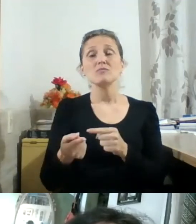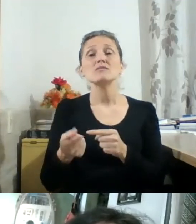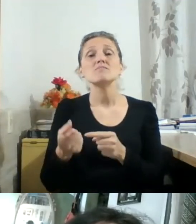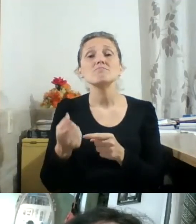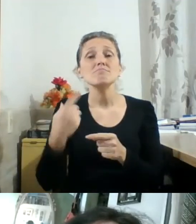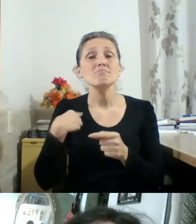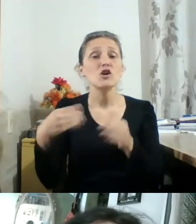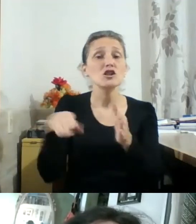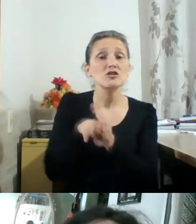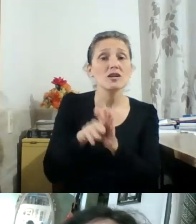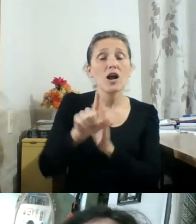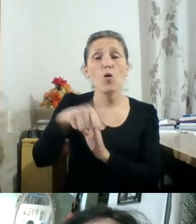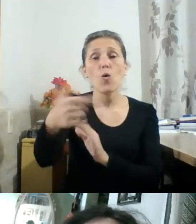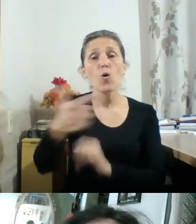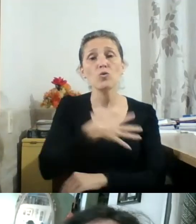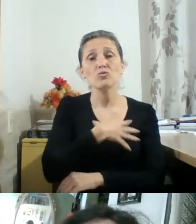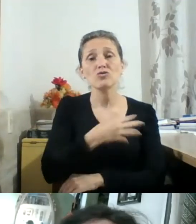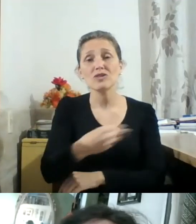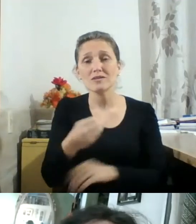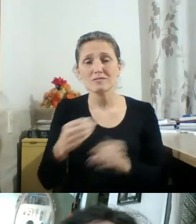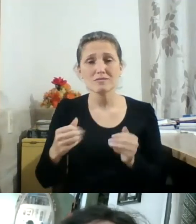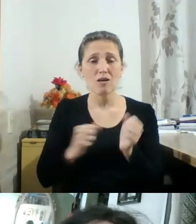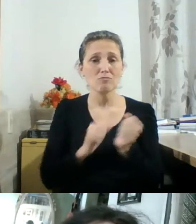estação dessa estrada de ferro,